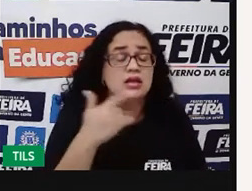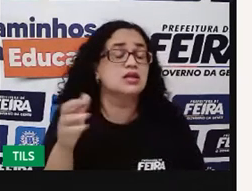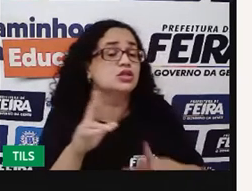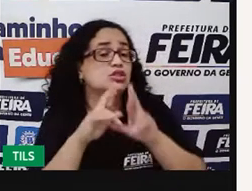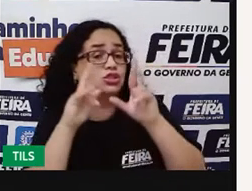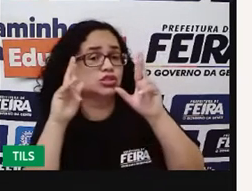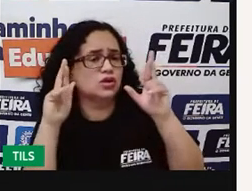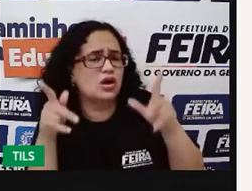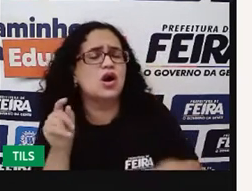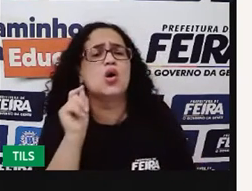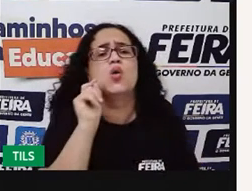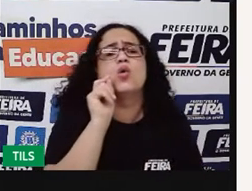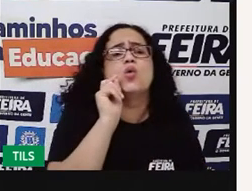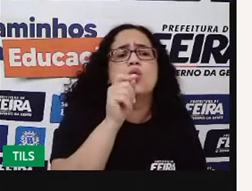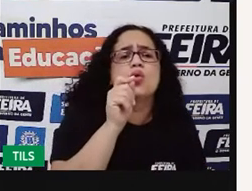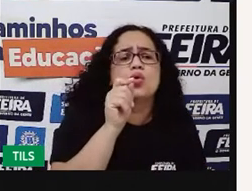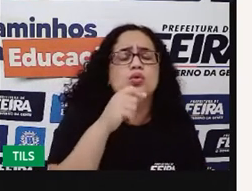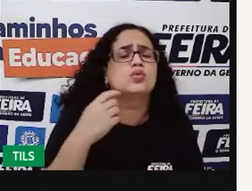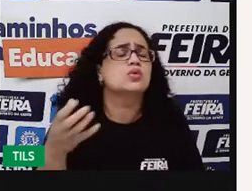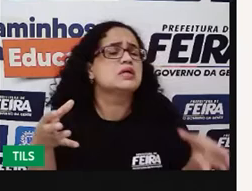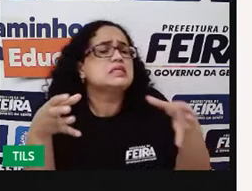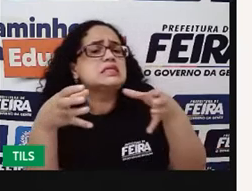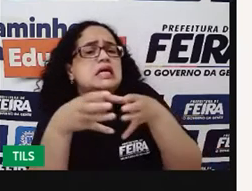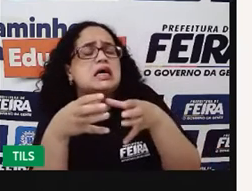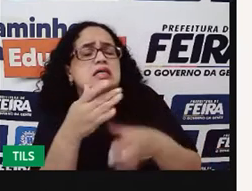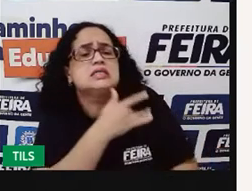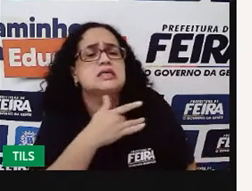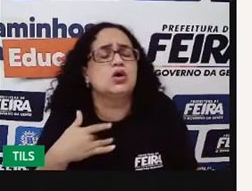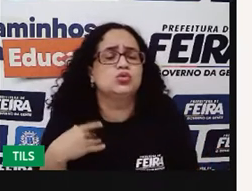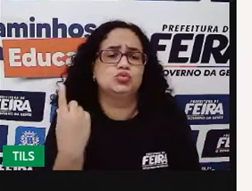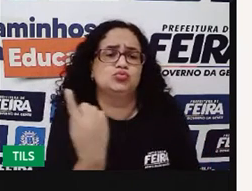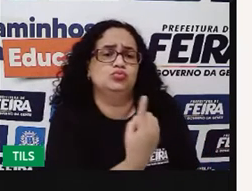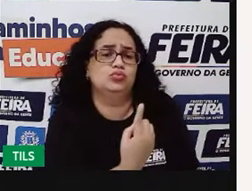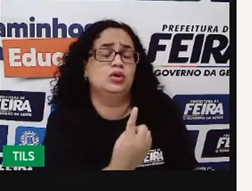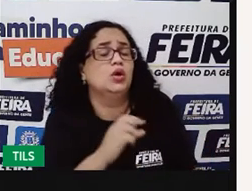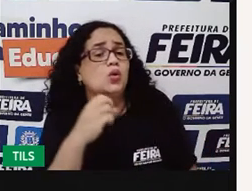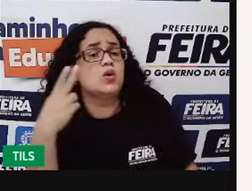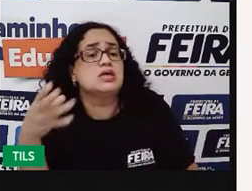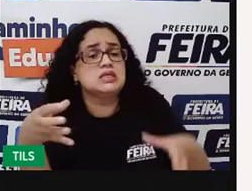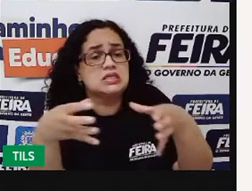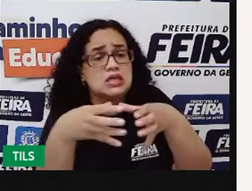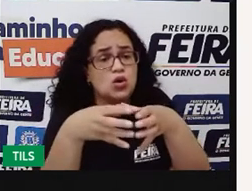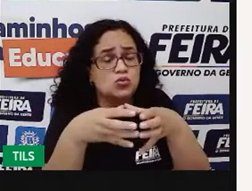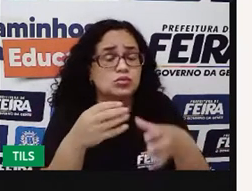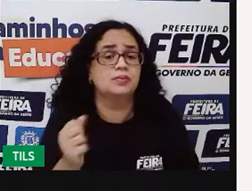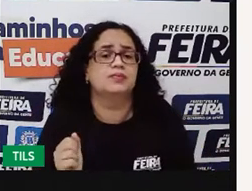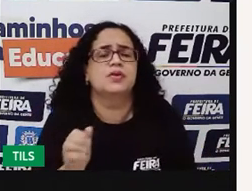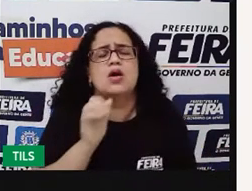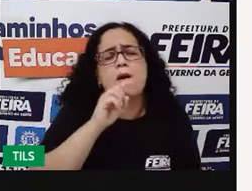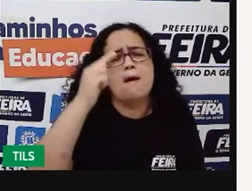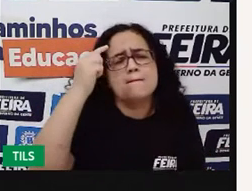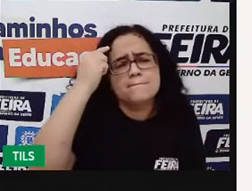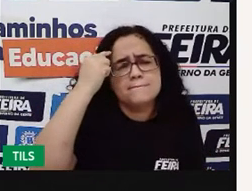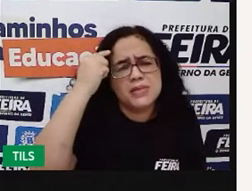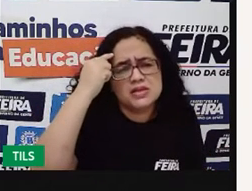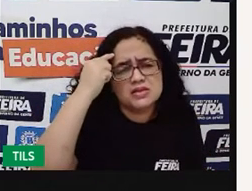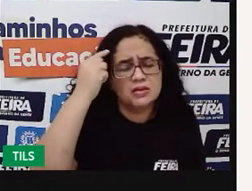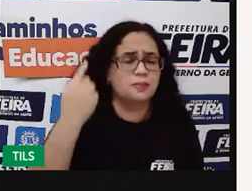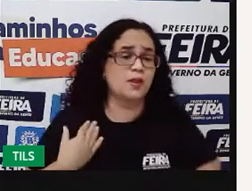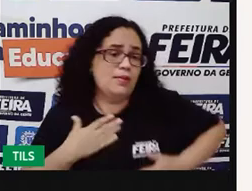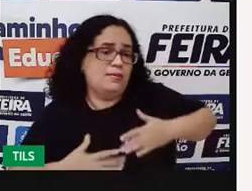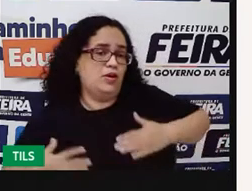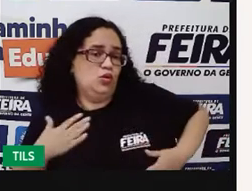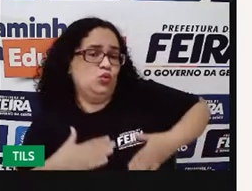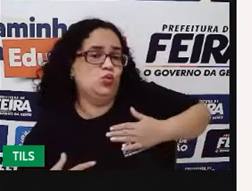diferenciar o que é saúde individual e o que é saúde coletiva. Quando a gente pensa, então, tomar